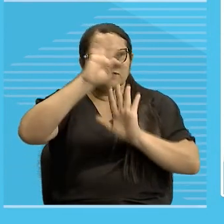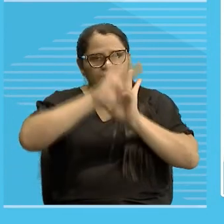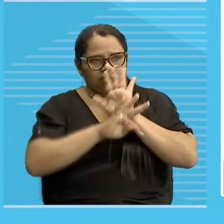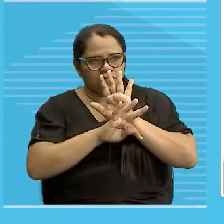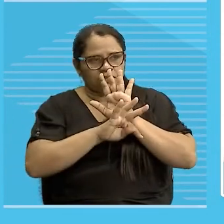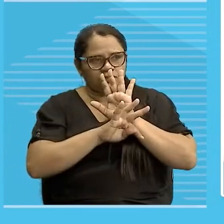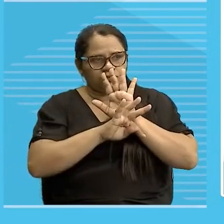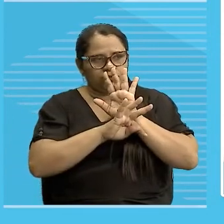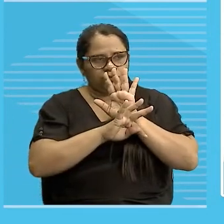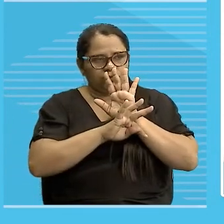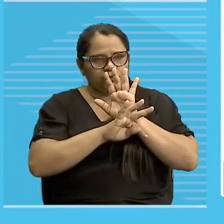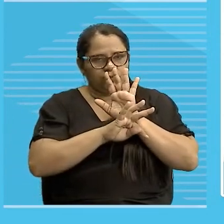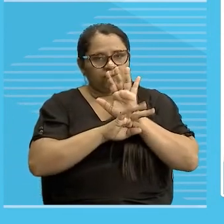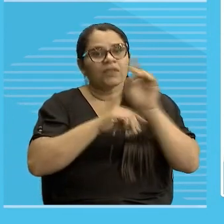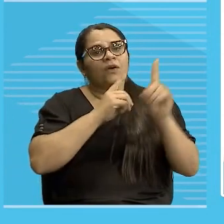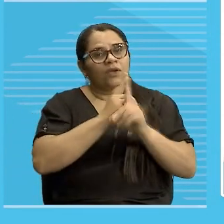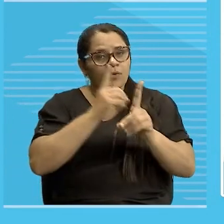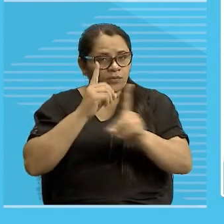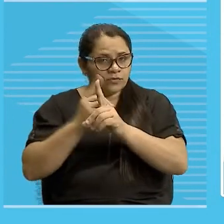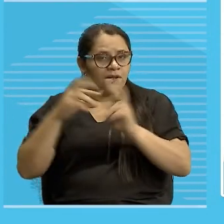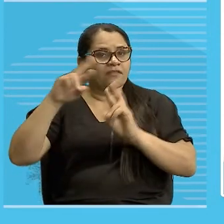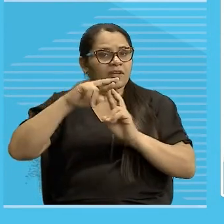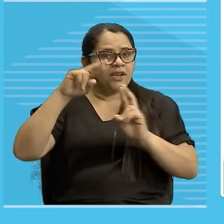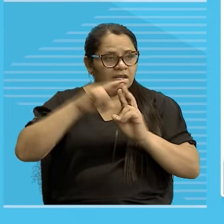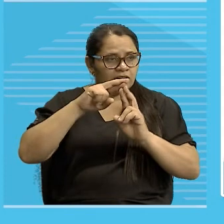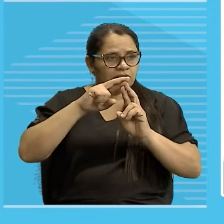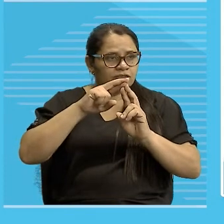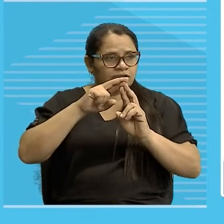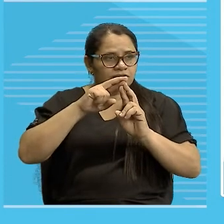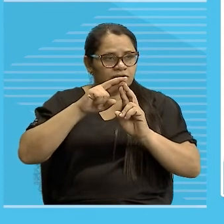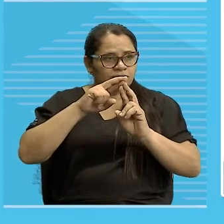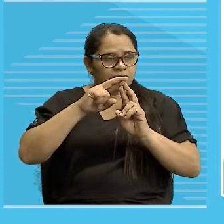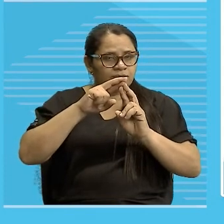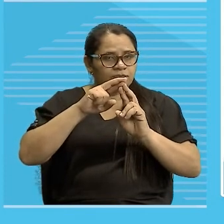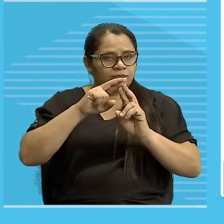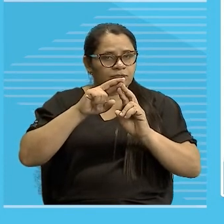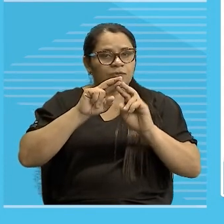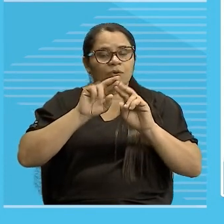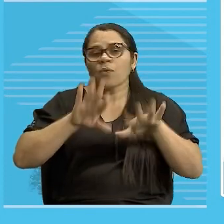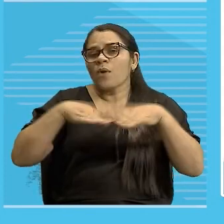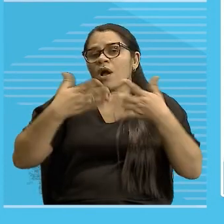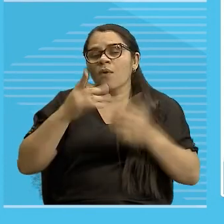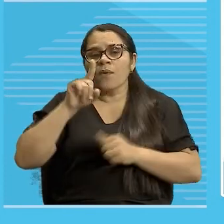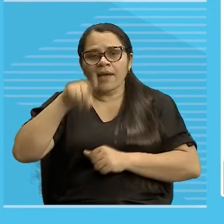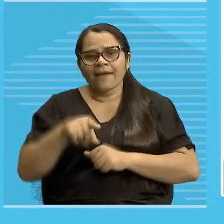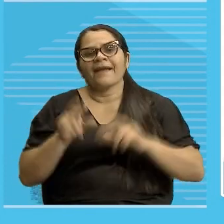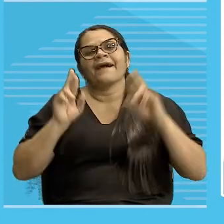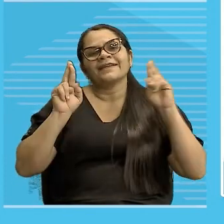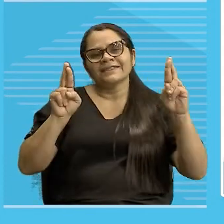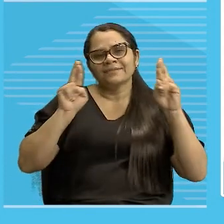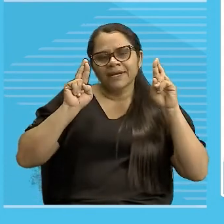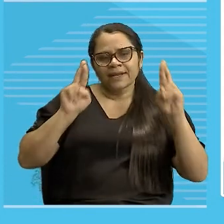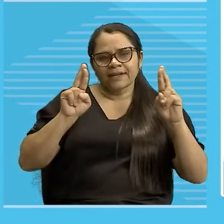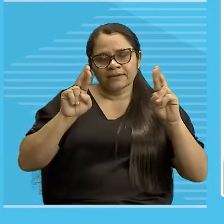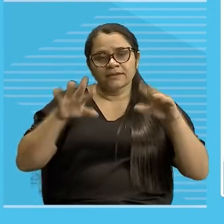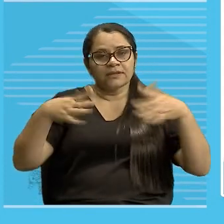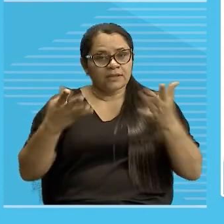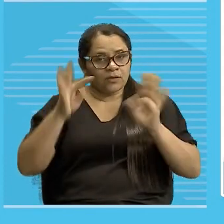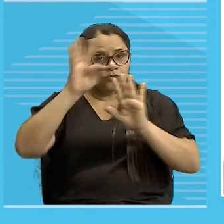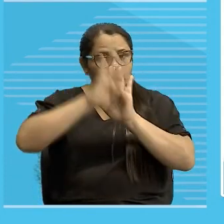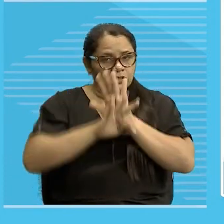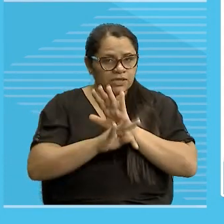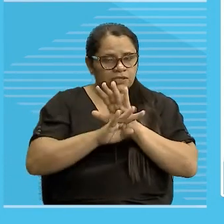que eu encontro o referente dele, qual é esta postura? Perseverança, você está vendo? Então, num texto formal,